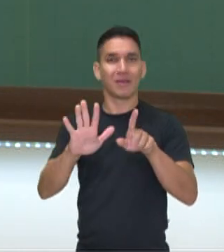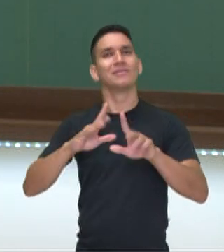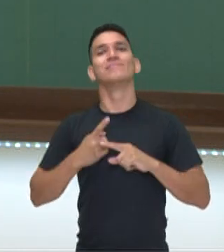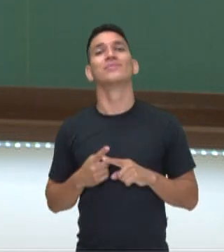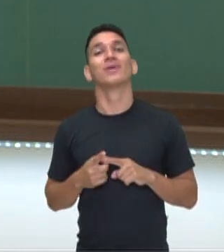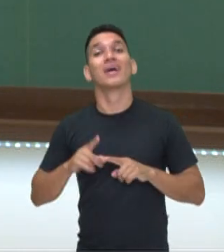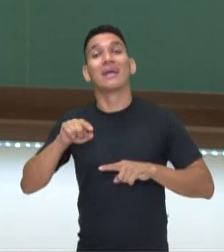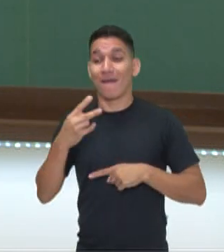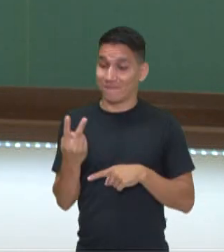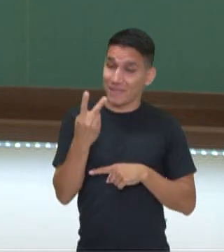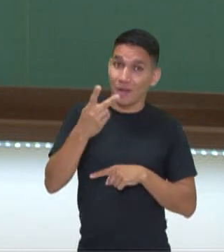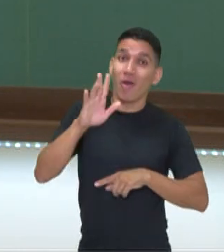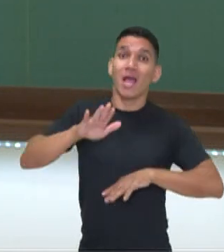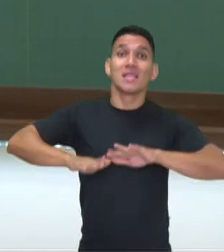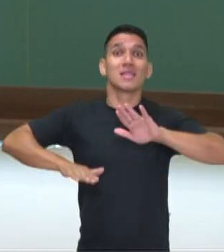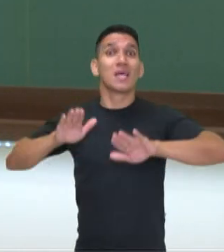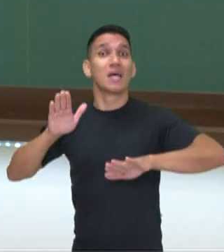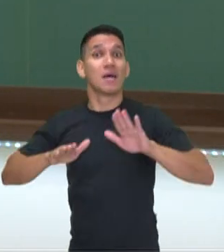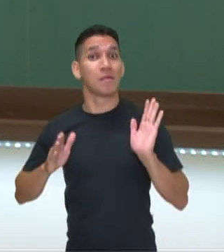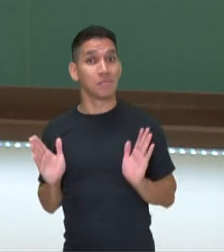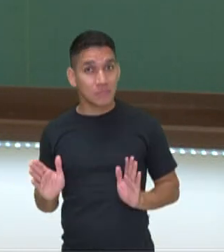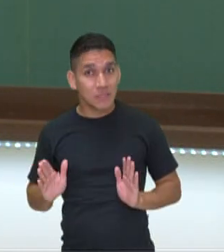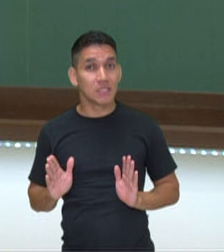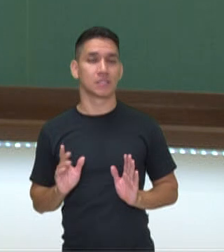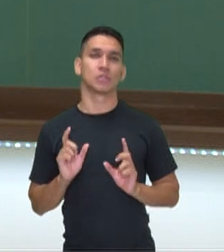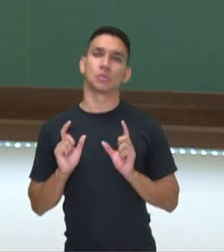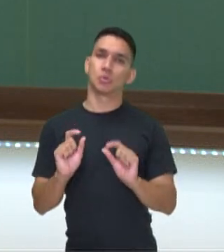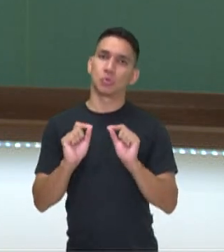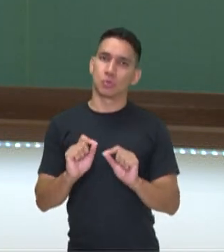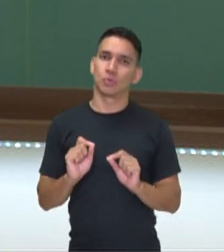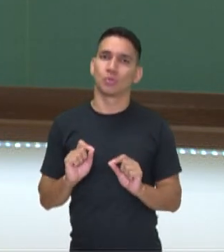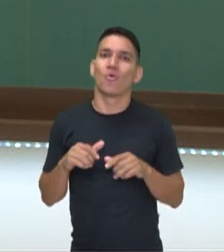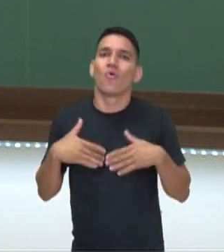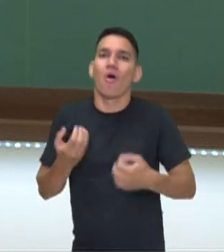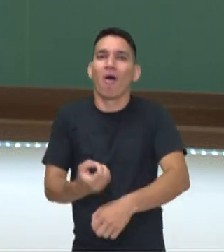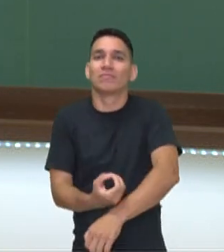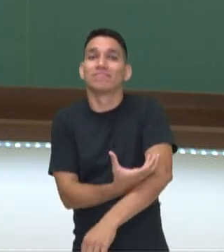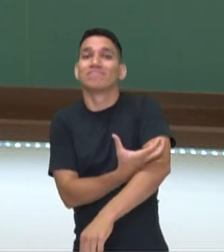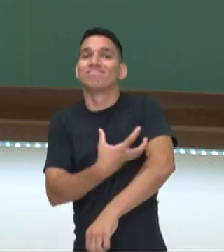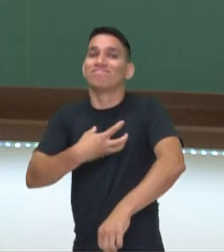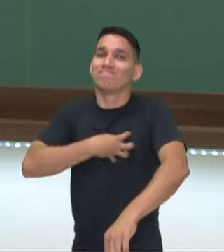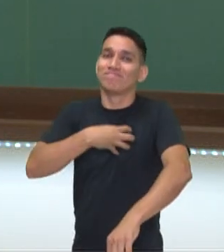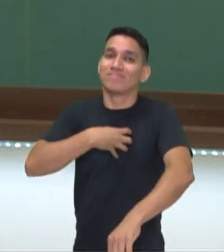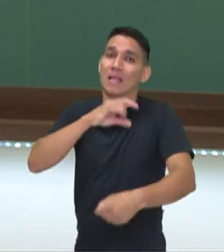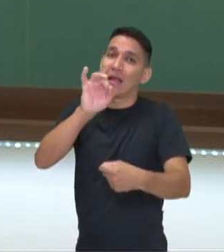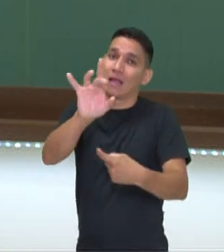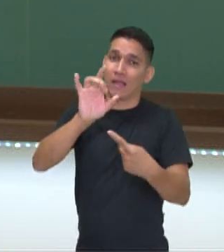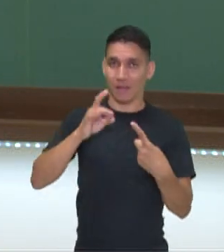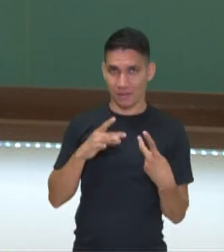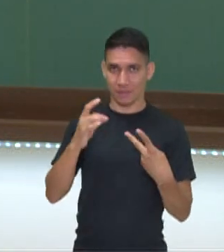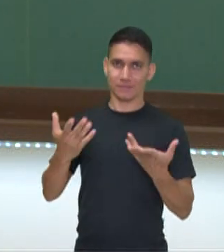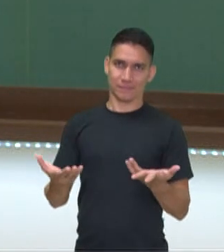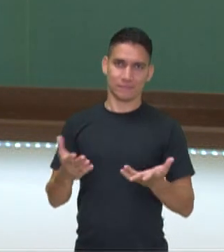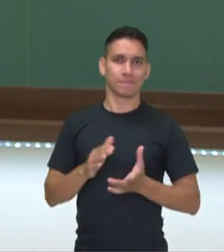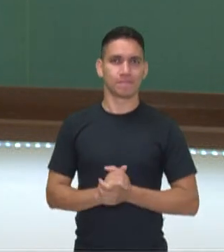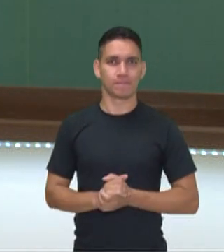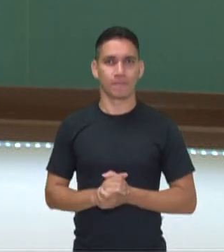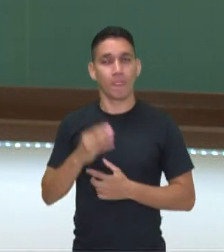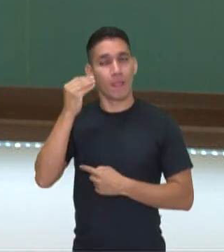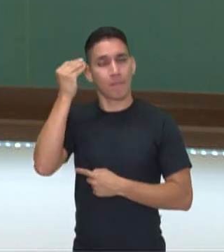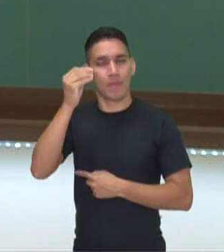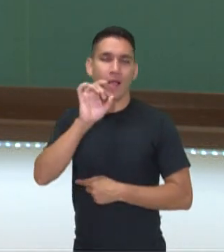valores, eles são relativos, eles vão depender do sentimento de cada um, das vivências de cada um, tá?